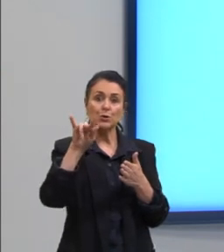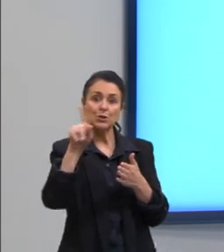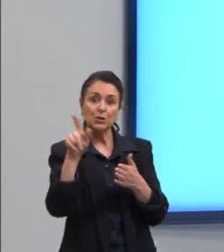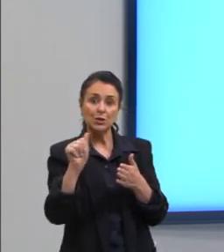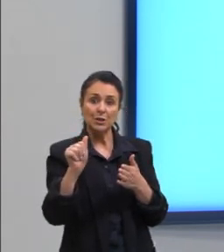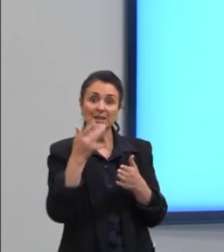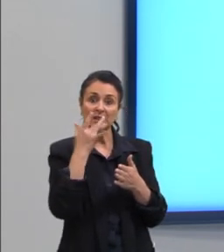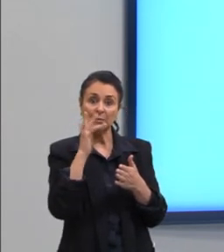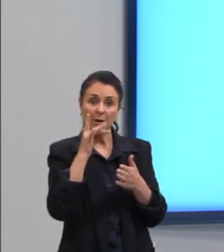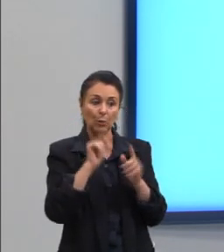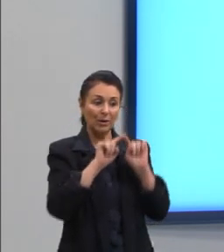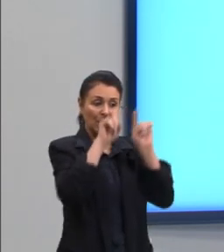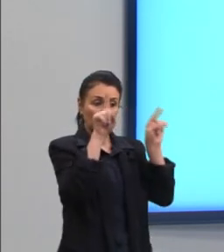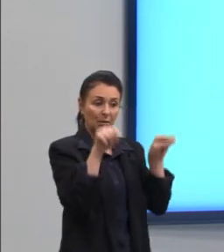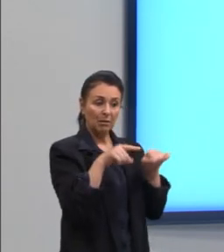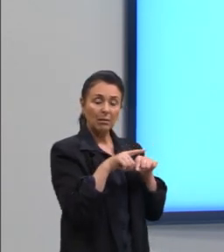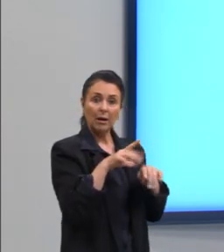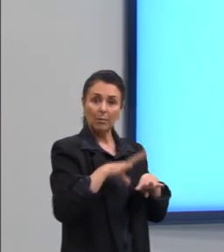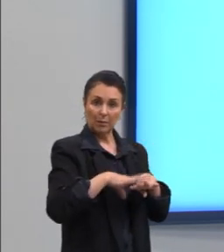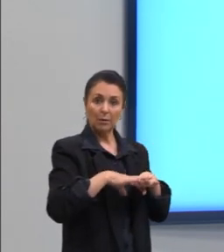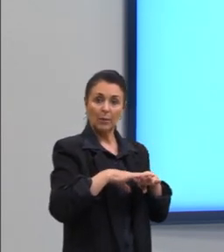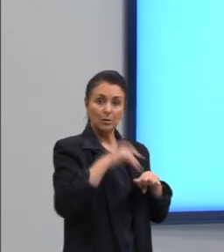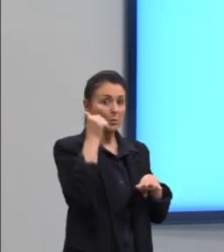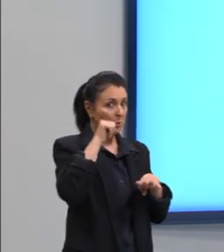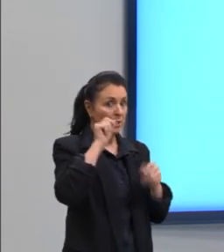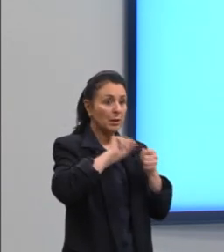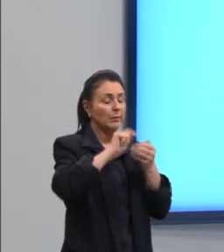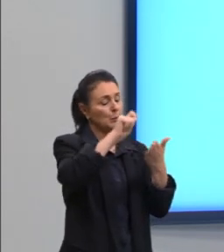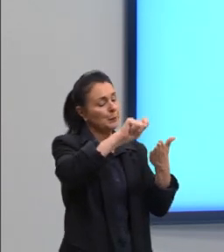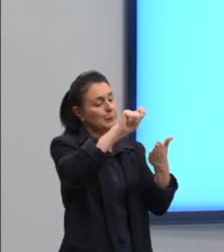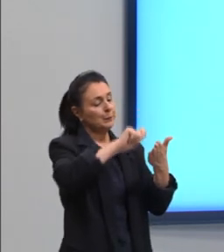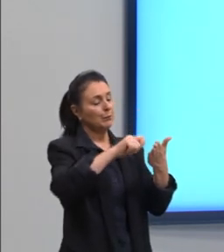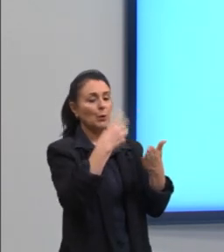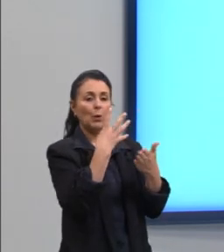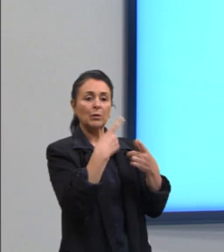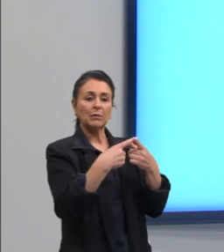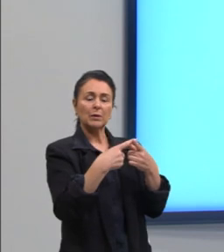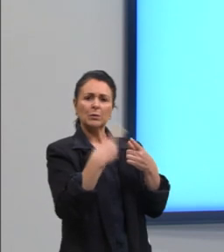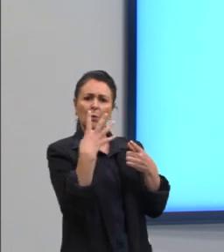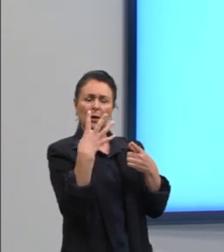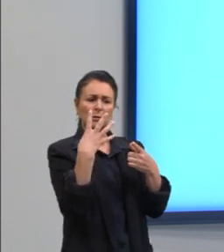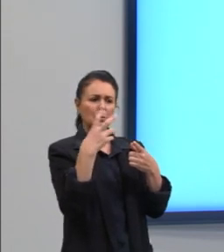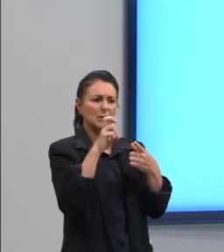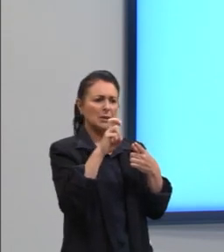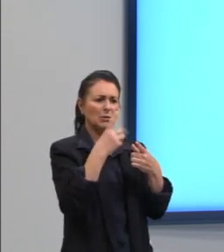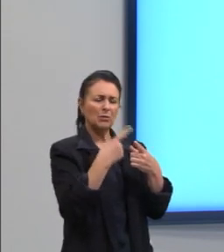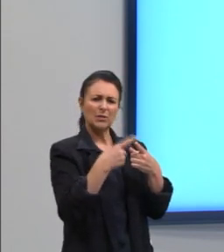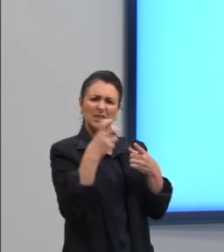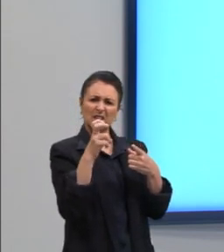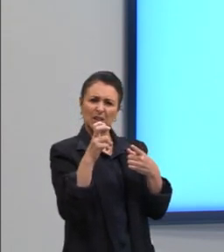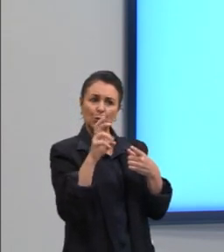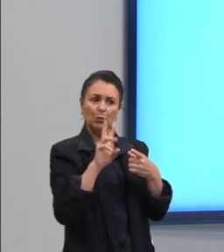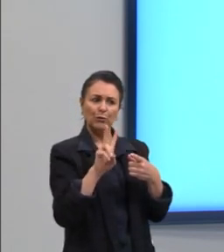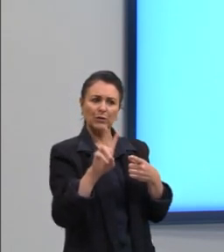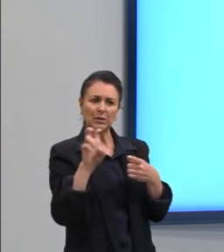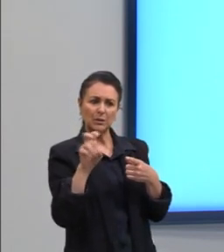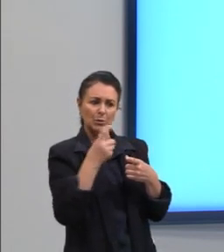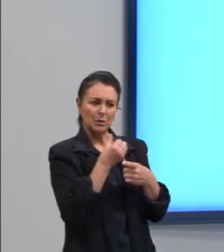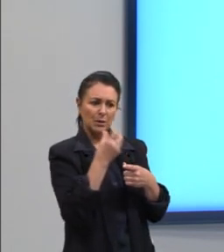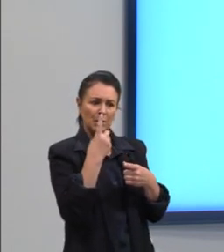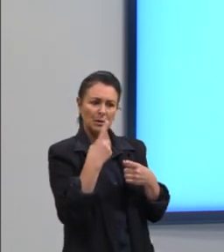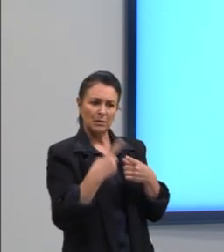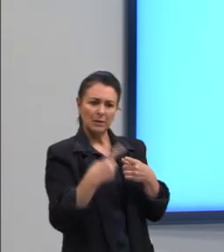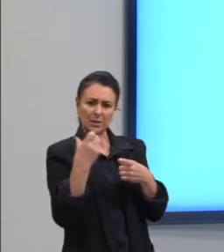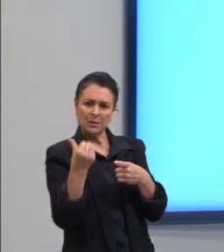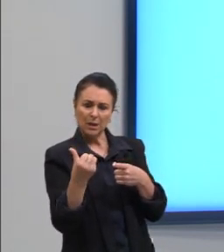existem, então, algumas operações, existe o 4 vezes 4, igual a 16, 5 vezes 5, 25, 6 vezes 6, 36